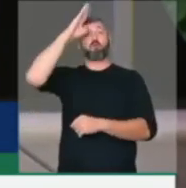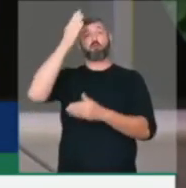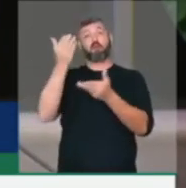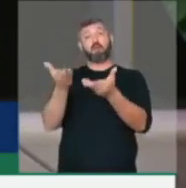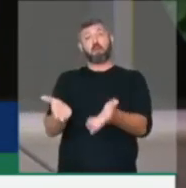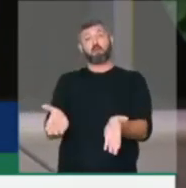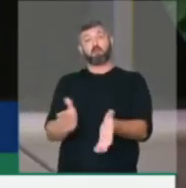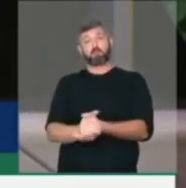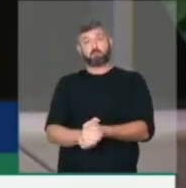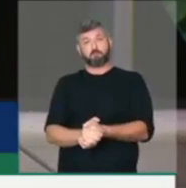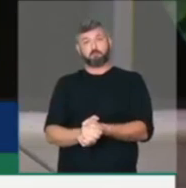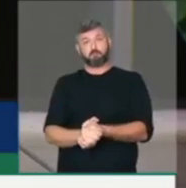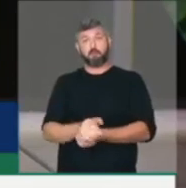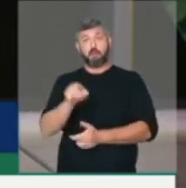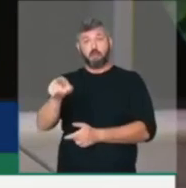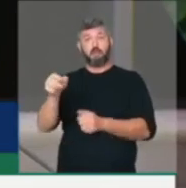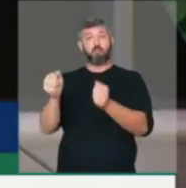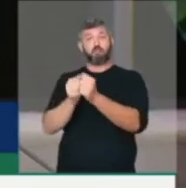Ele e os seus.